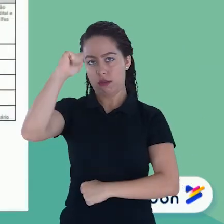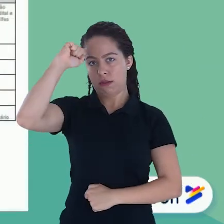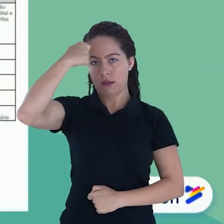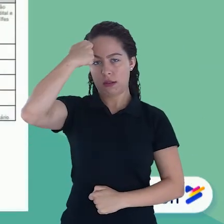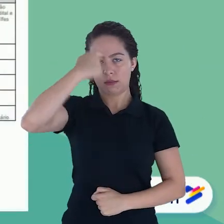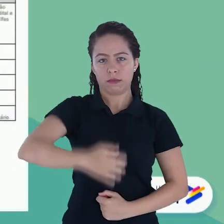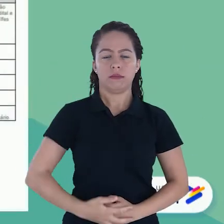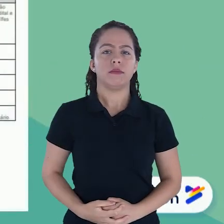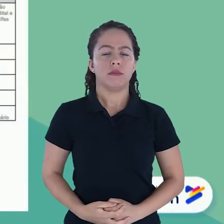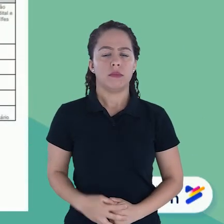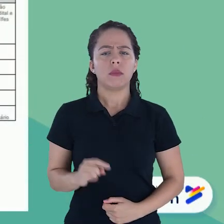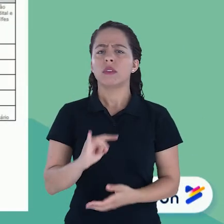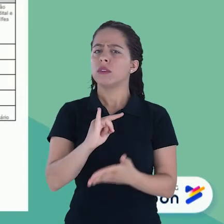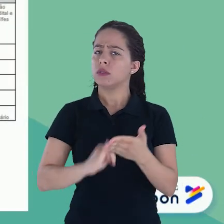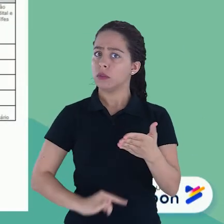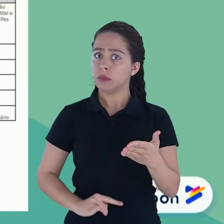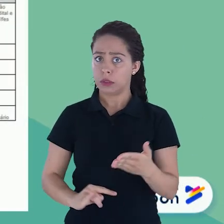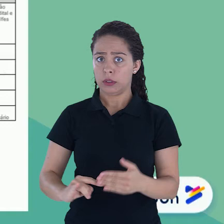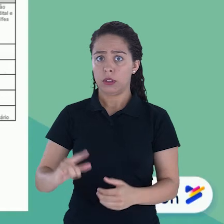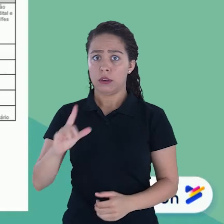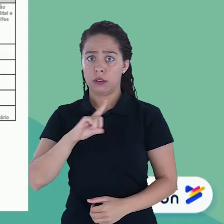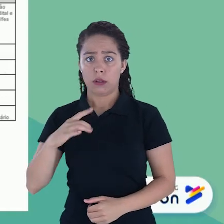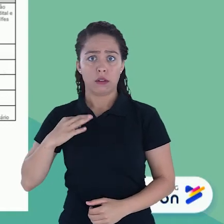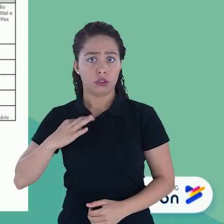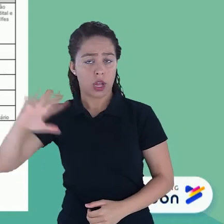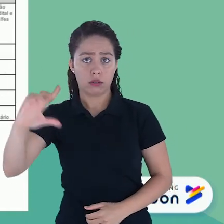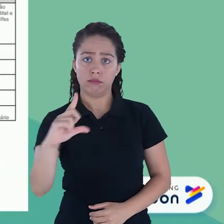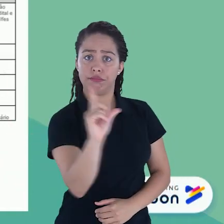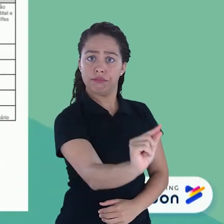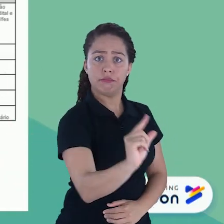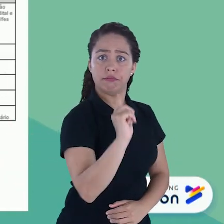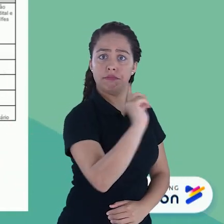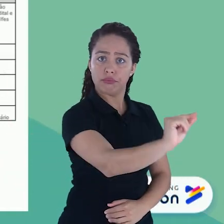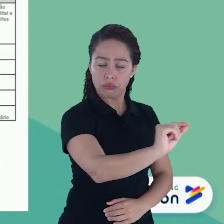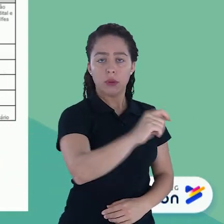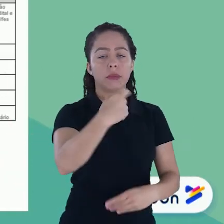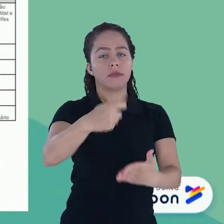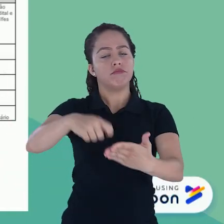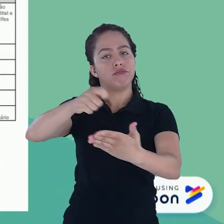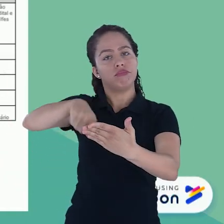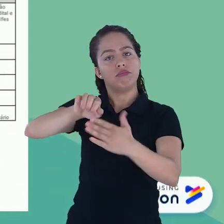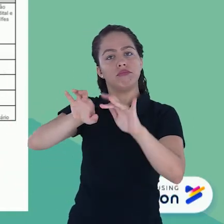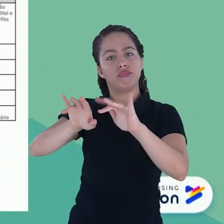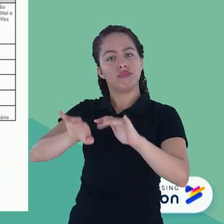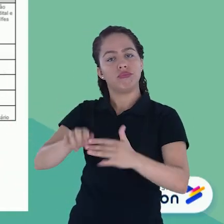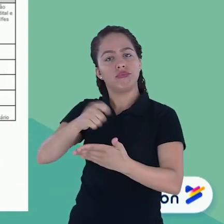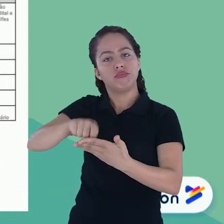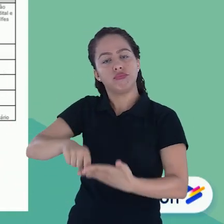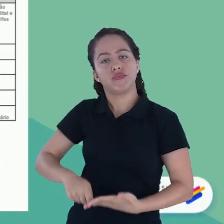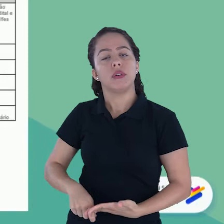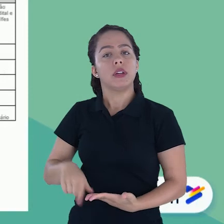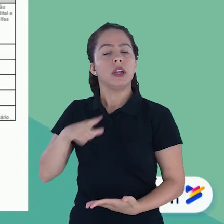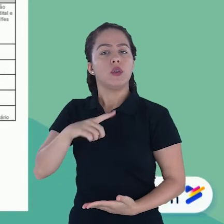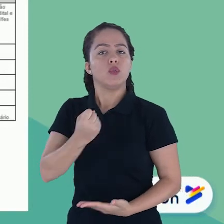Este documento deve ser preenchido após a saída de cada candidato Com o número de inscrição e o nome